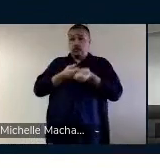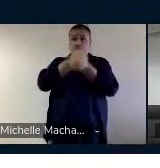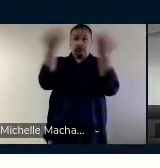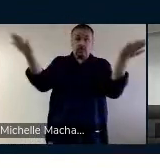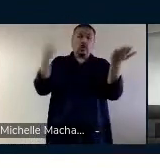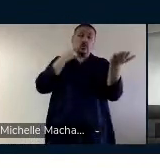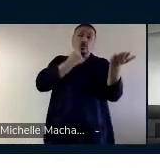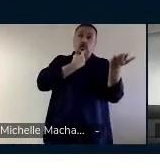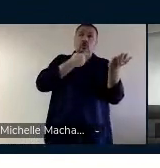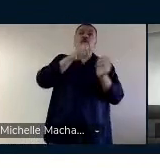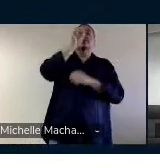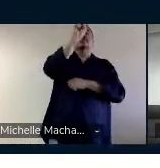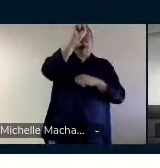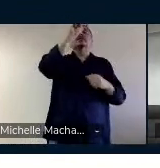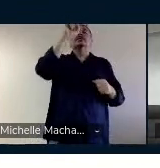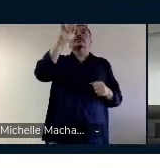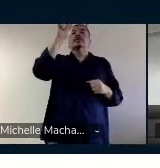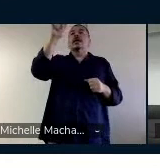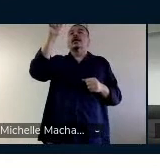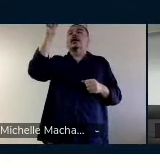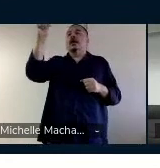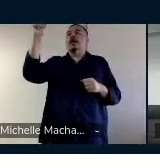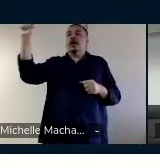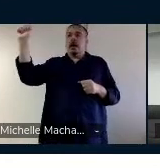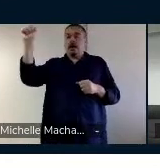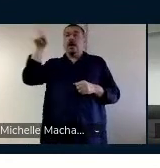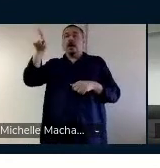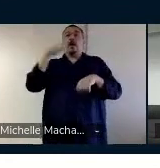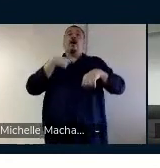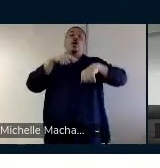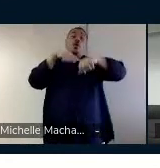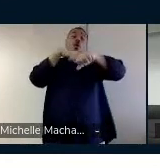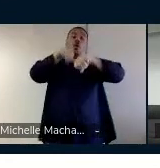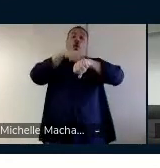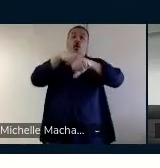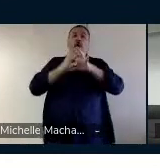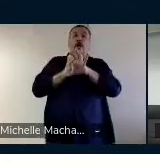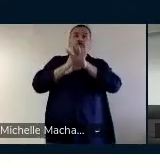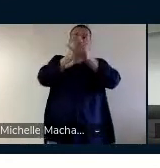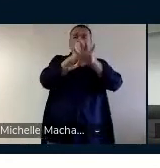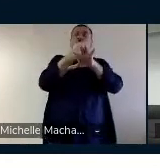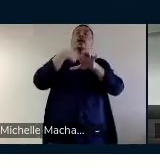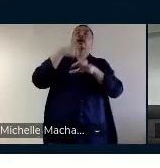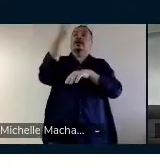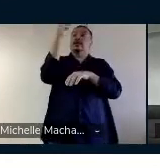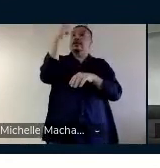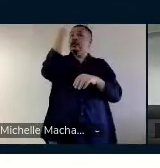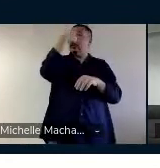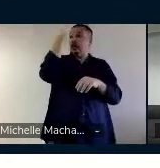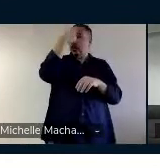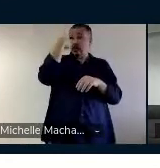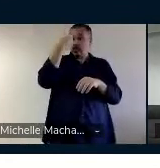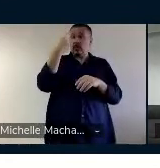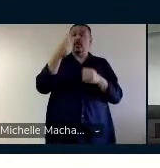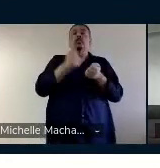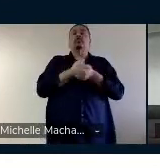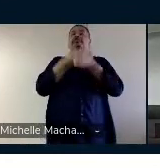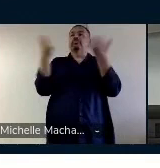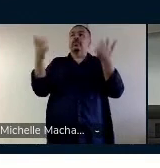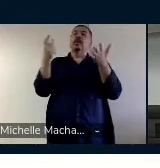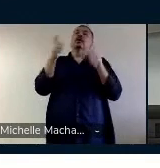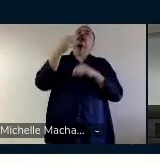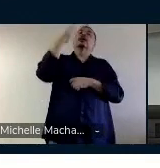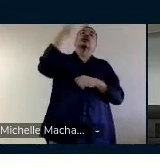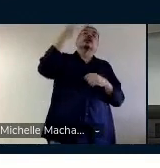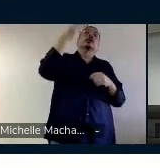no CIGA-A, na plataforma do CIGA-A, com uma carga horária de total de 30 horas, que foram distribuídas em